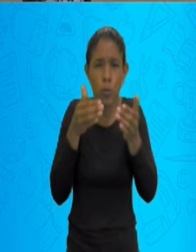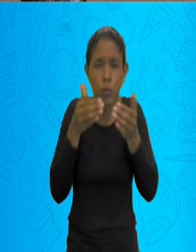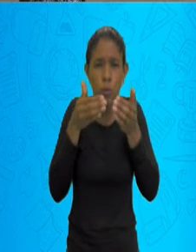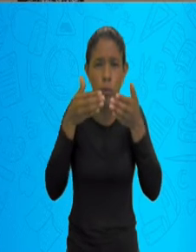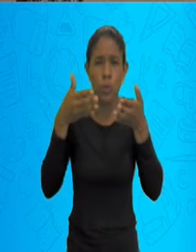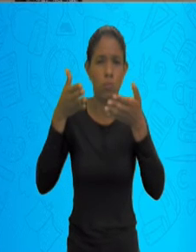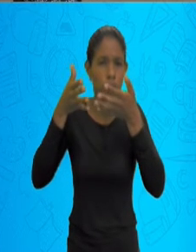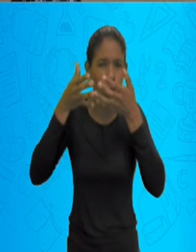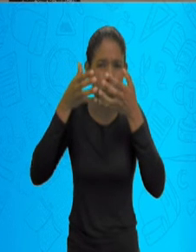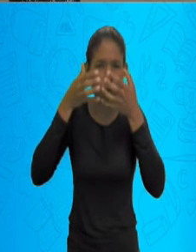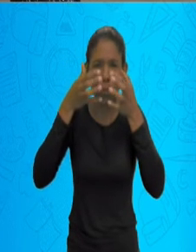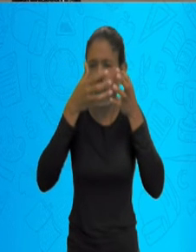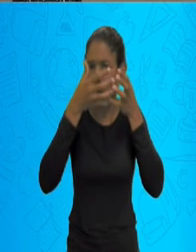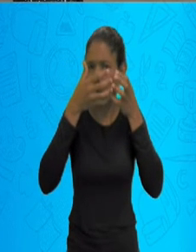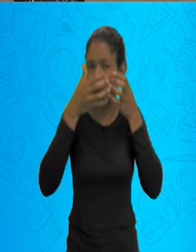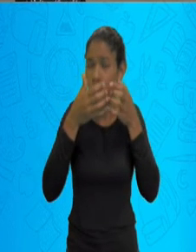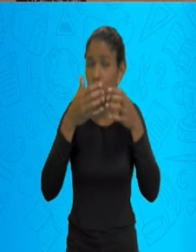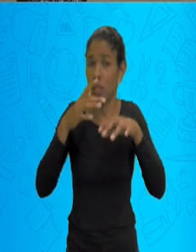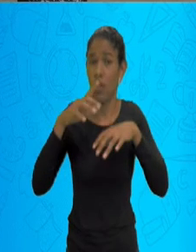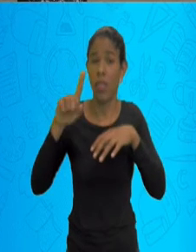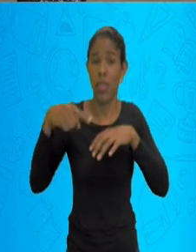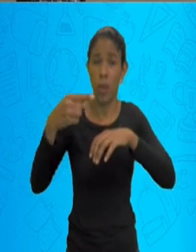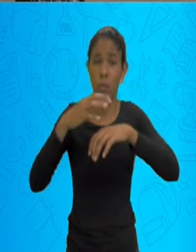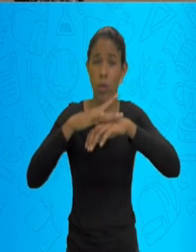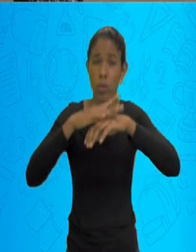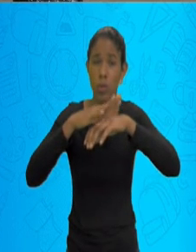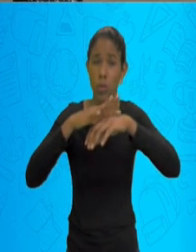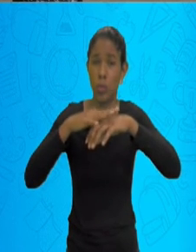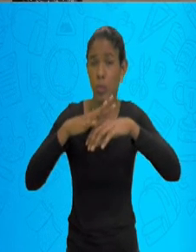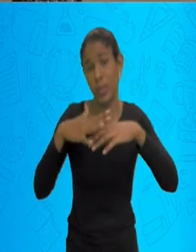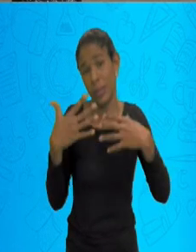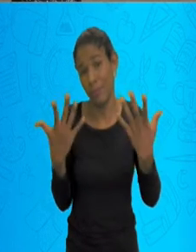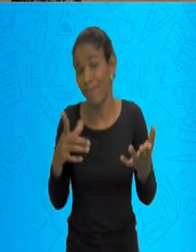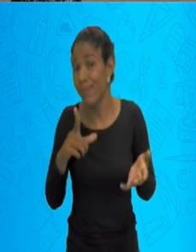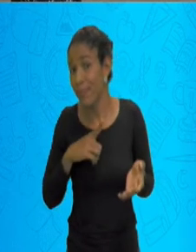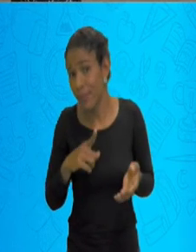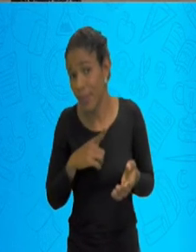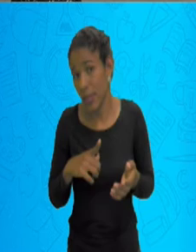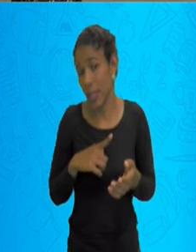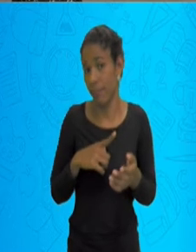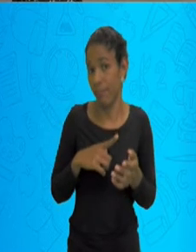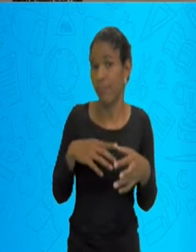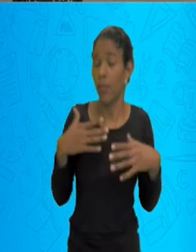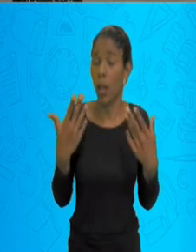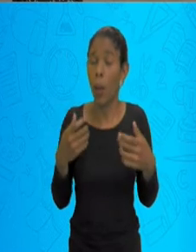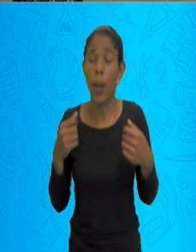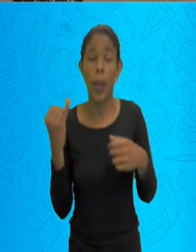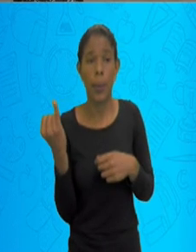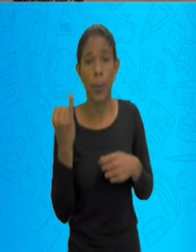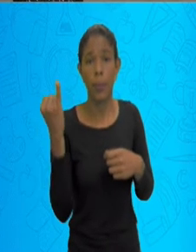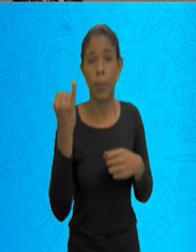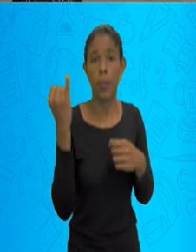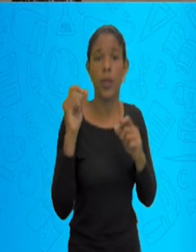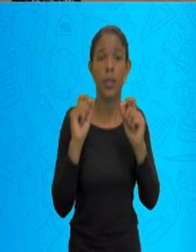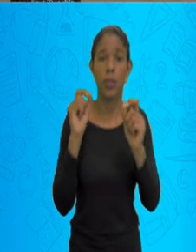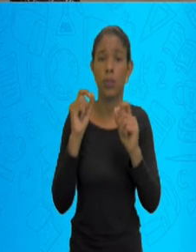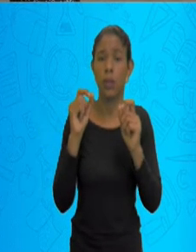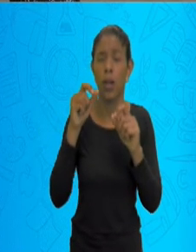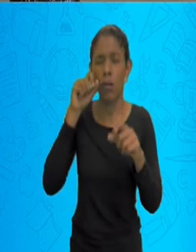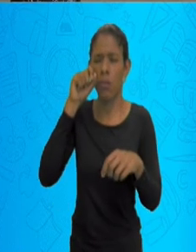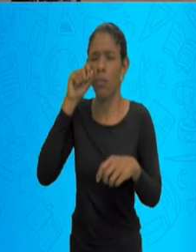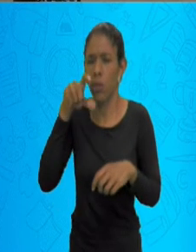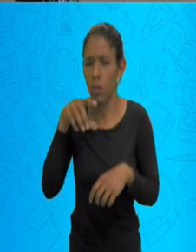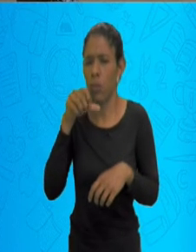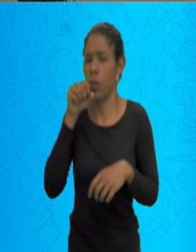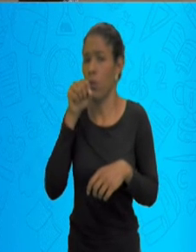momentos de... achar essa condição de dificuldade para espirrar, para tossir, manter